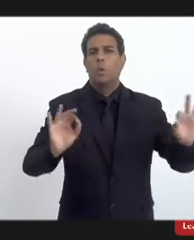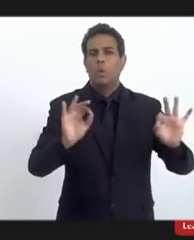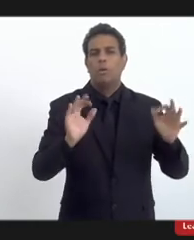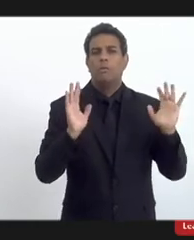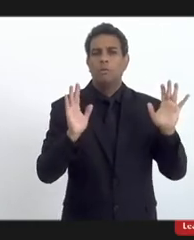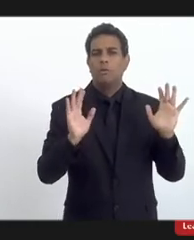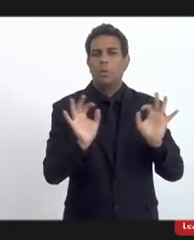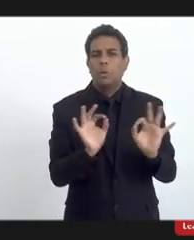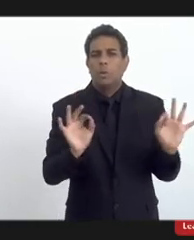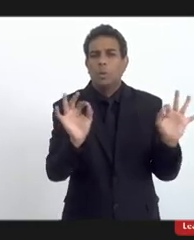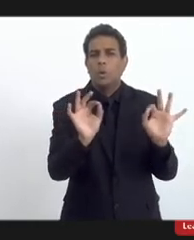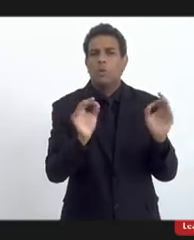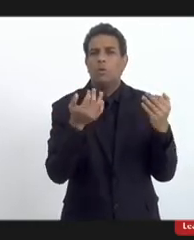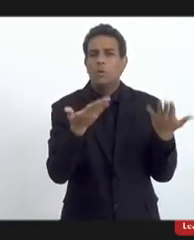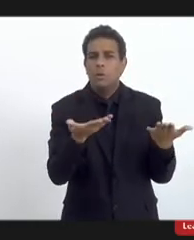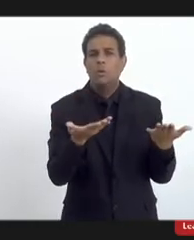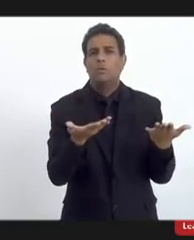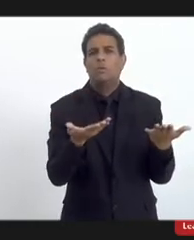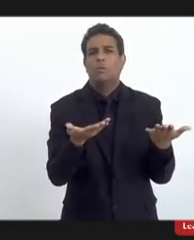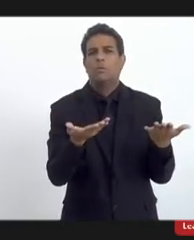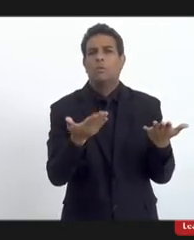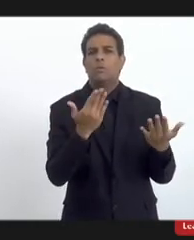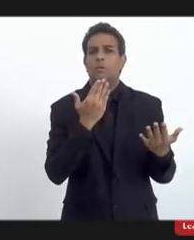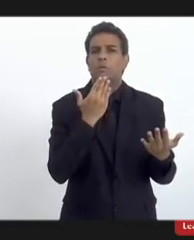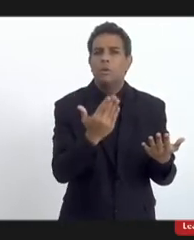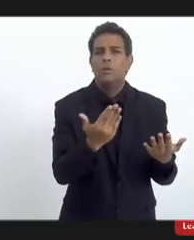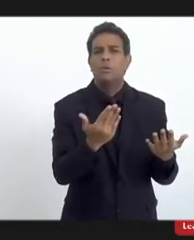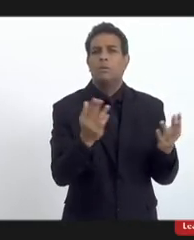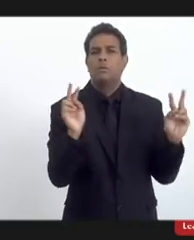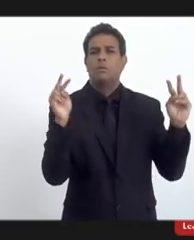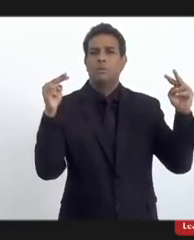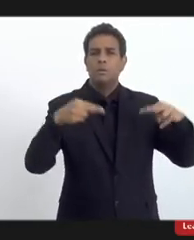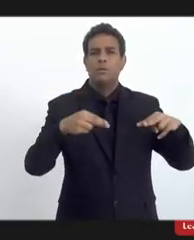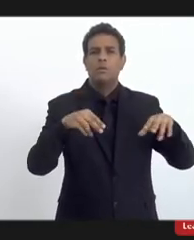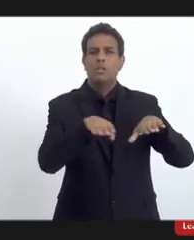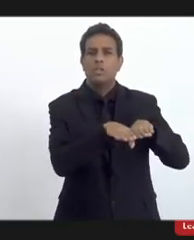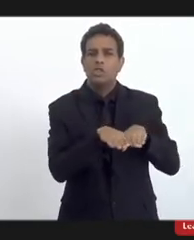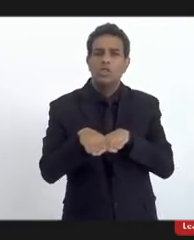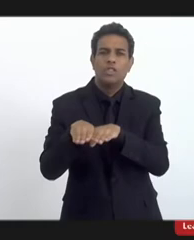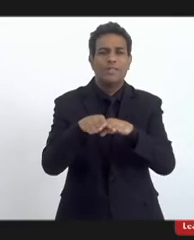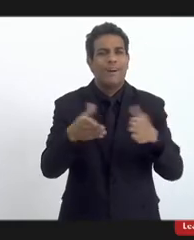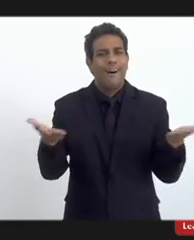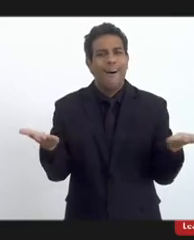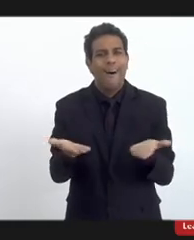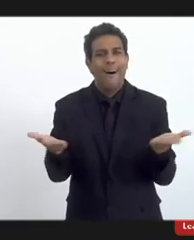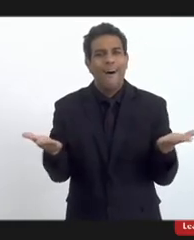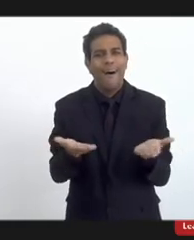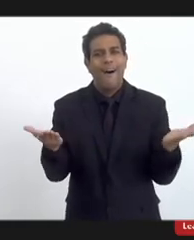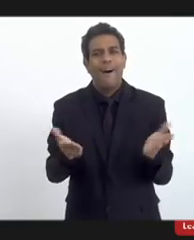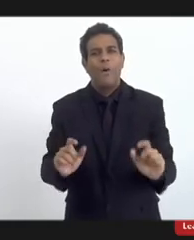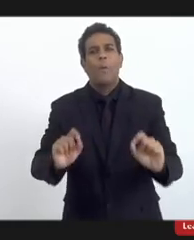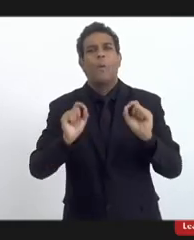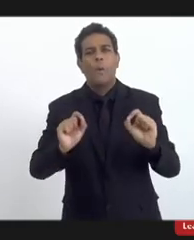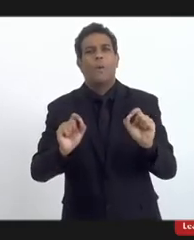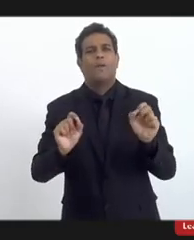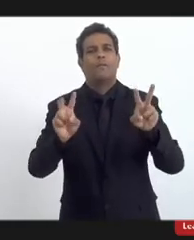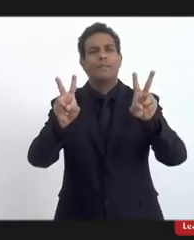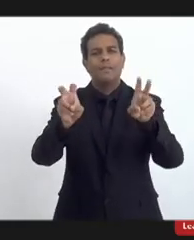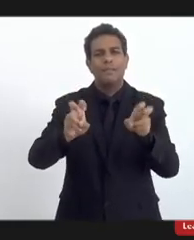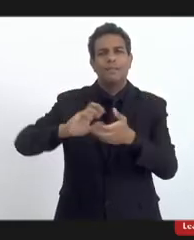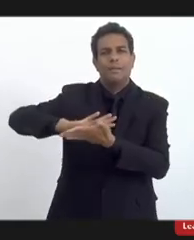não, não, não, não, não é disso, estou falando como contexto de política de uma maneira geral, só agora, a temática do